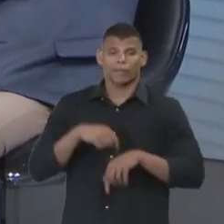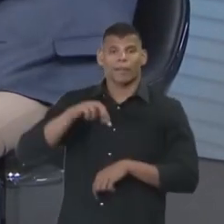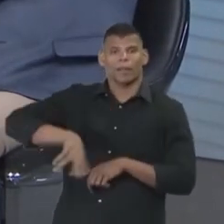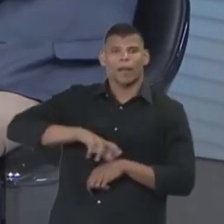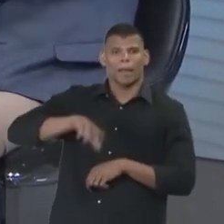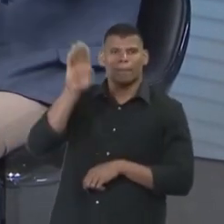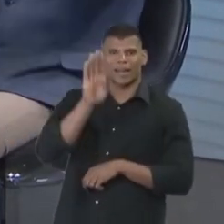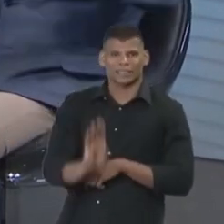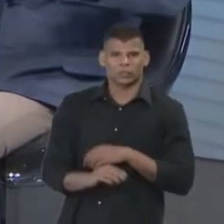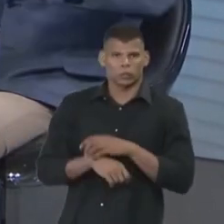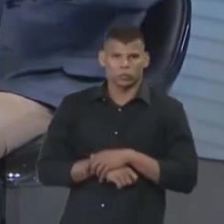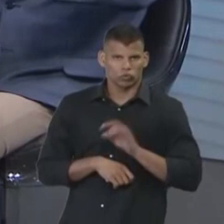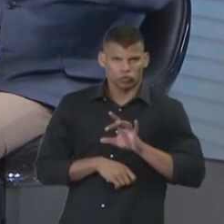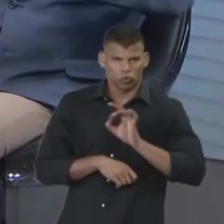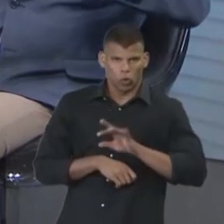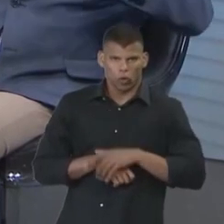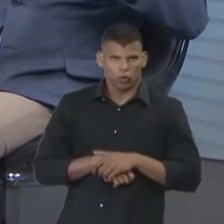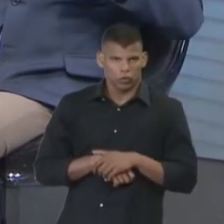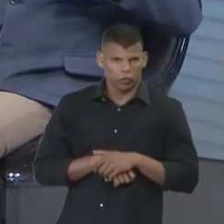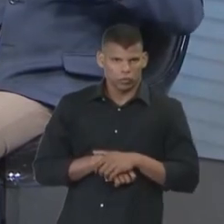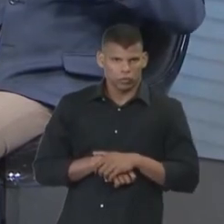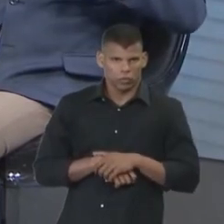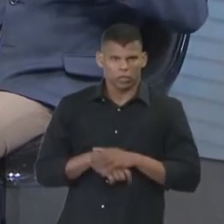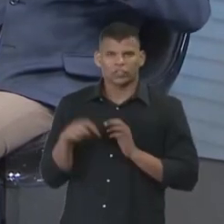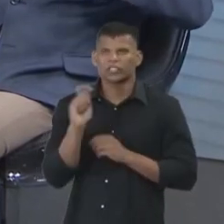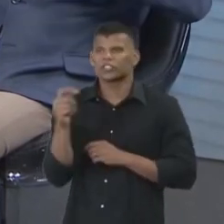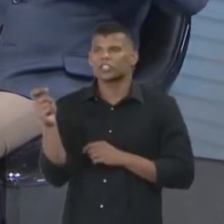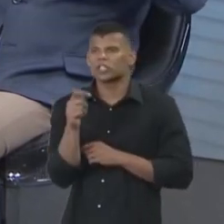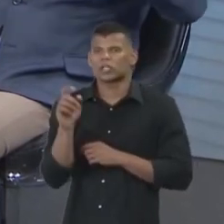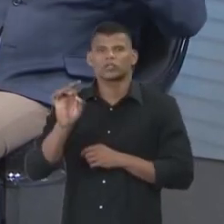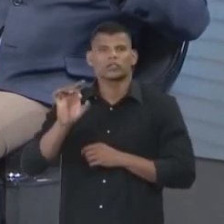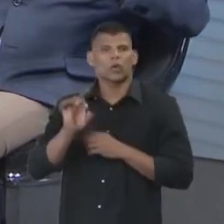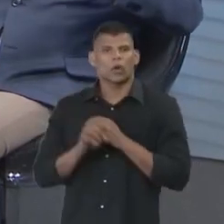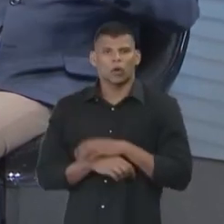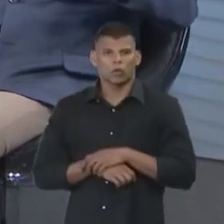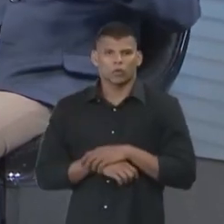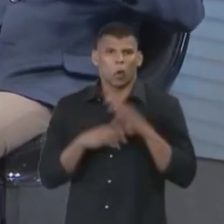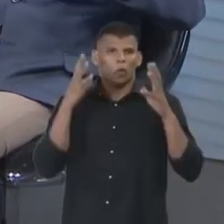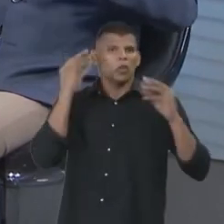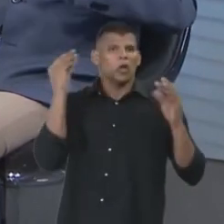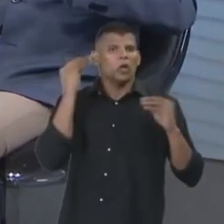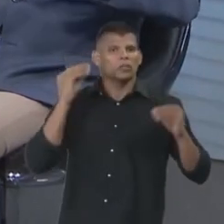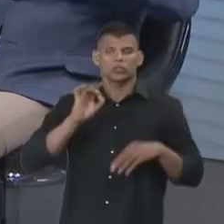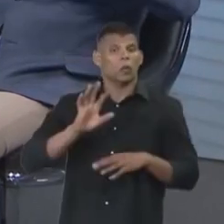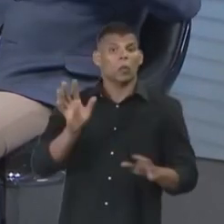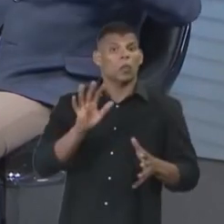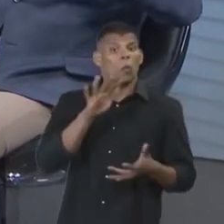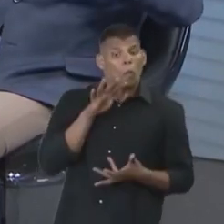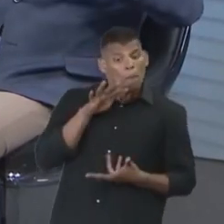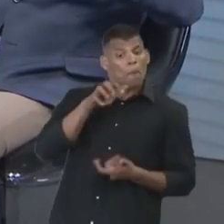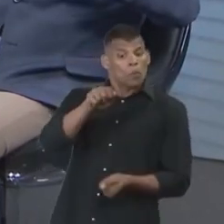a Argentina não cuidar, ou todos nós cuidamos dessa espaçonave que tem